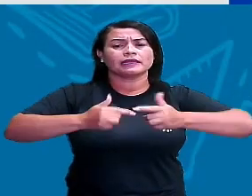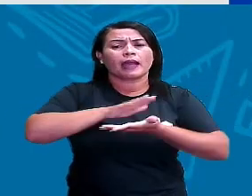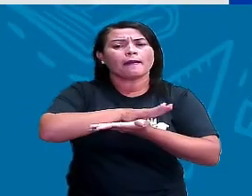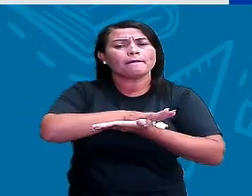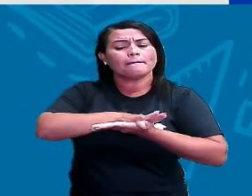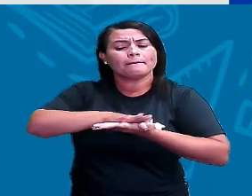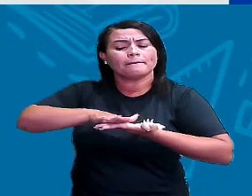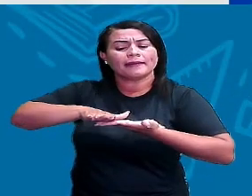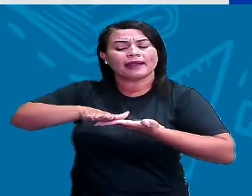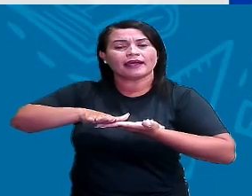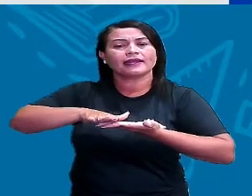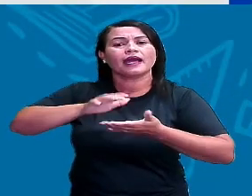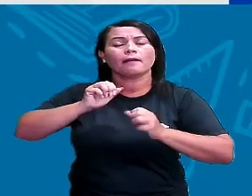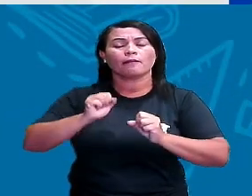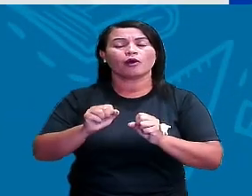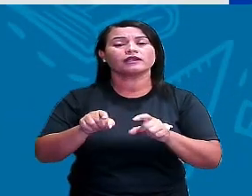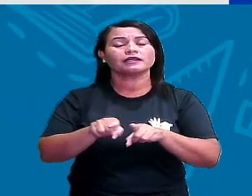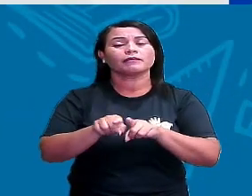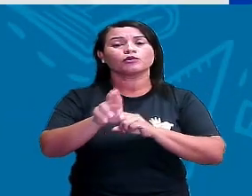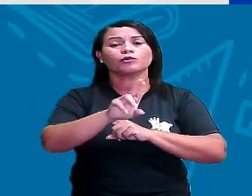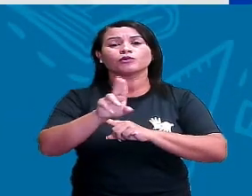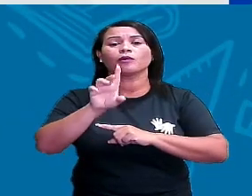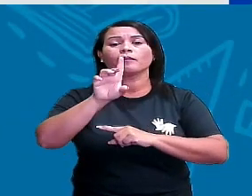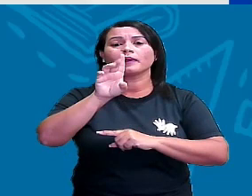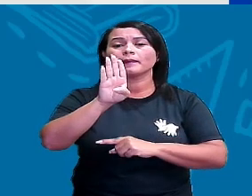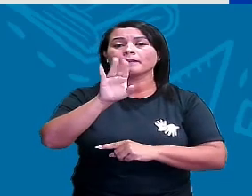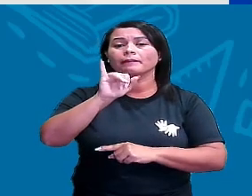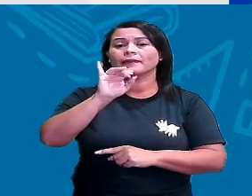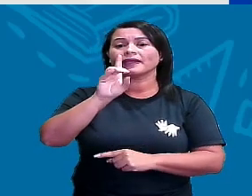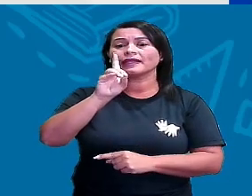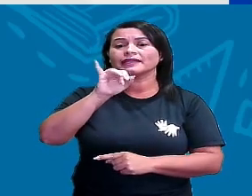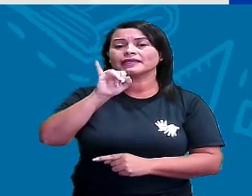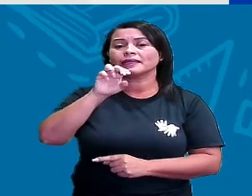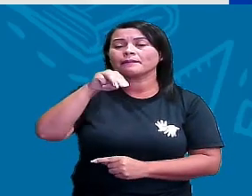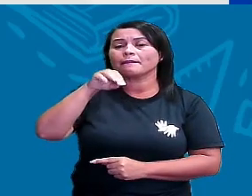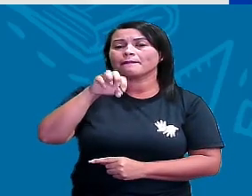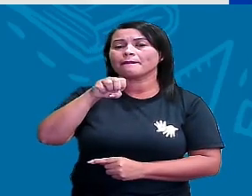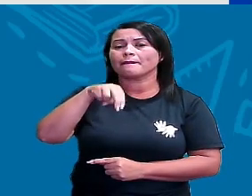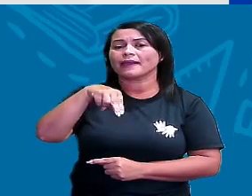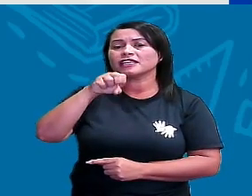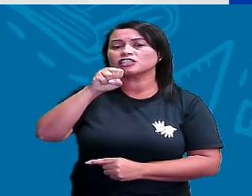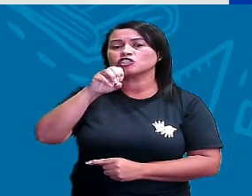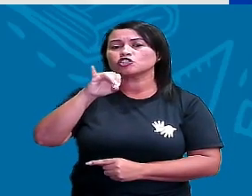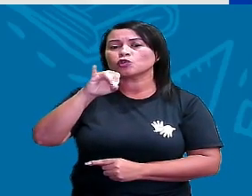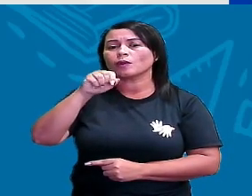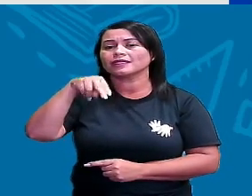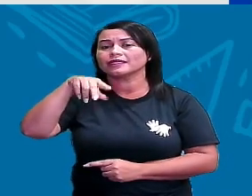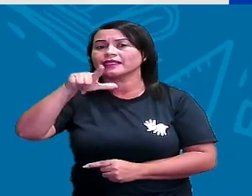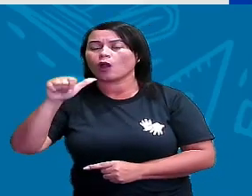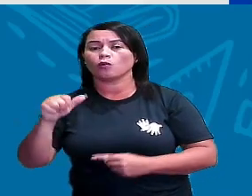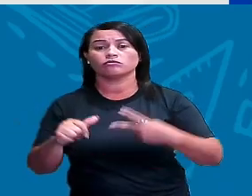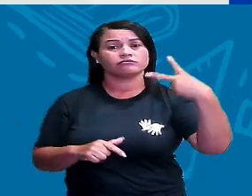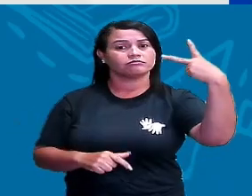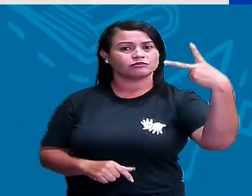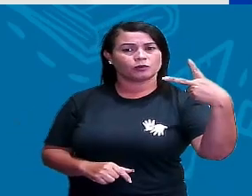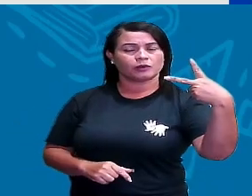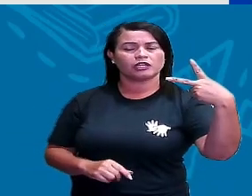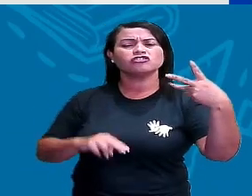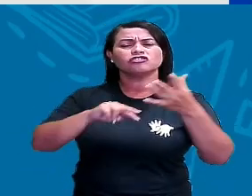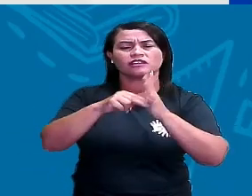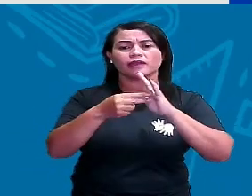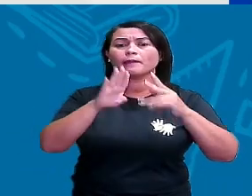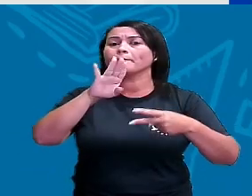chamar de figura bidimensional. Porque ela tem duas dimensões. Já diz o nome, Bi,